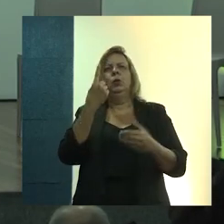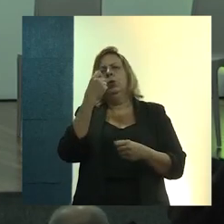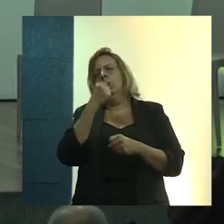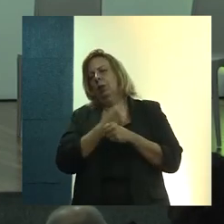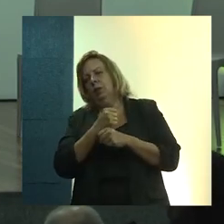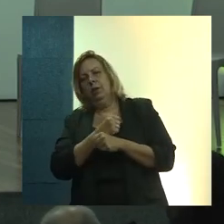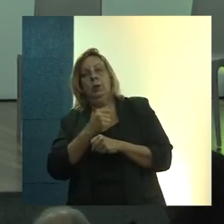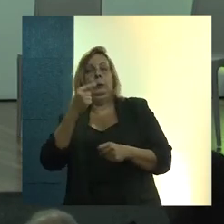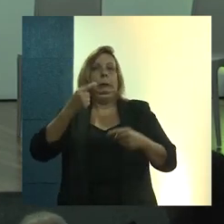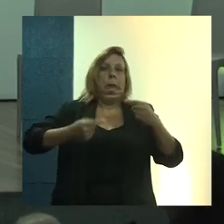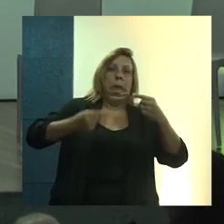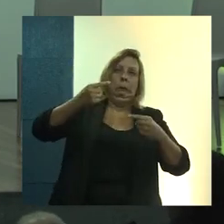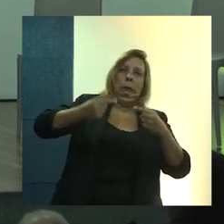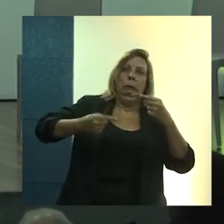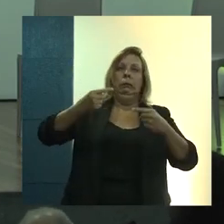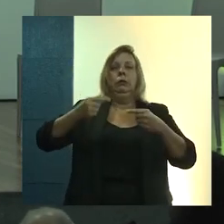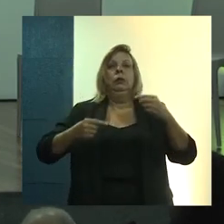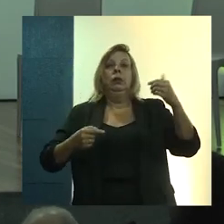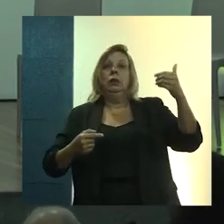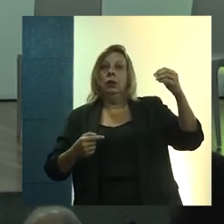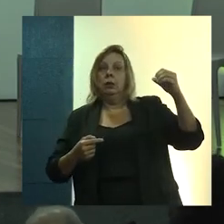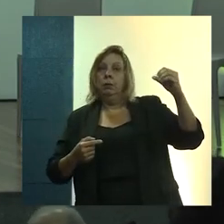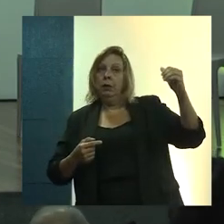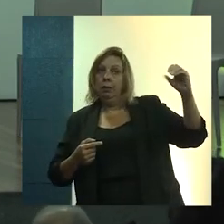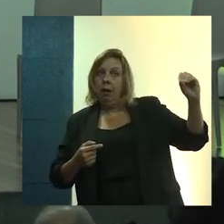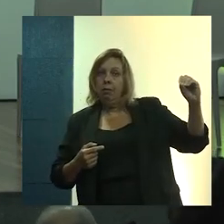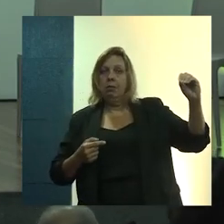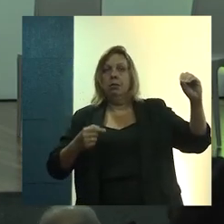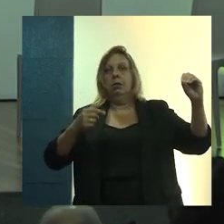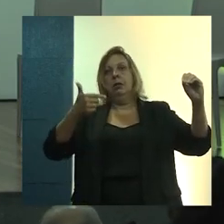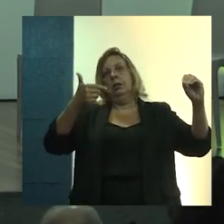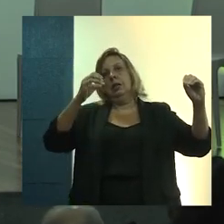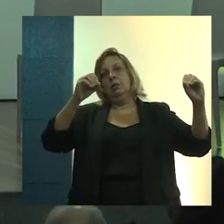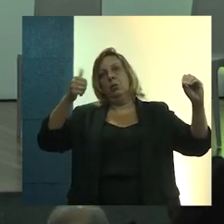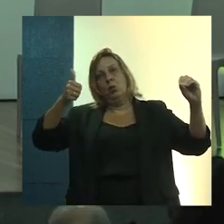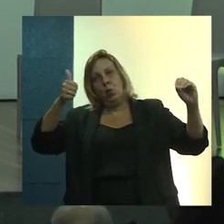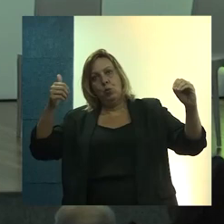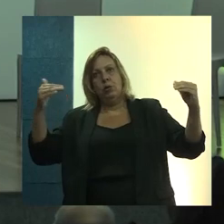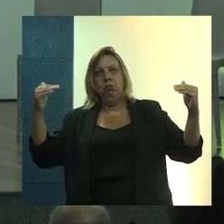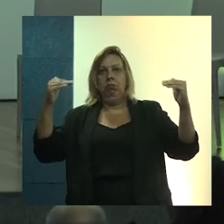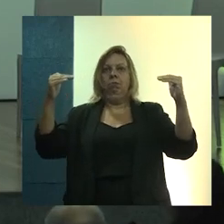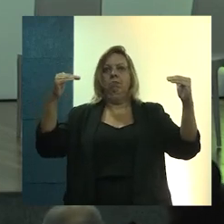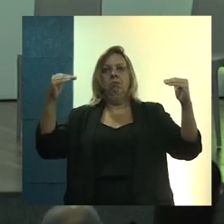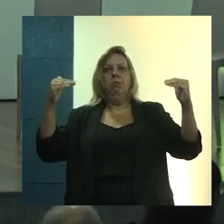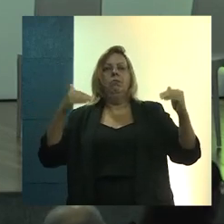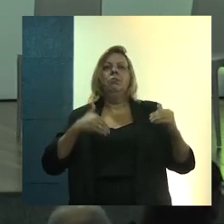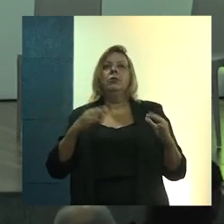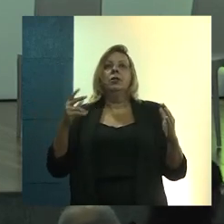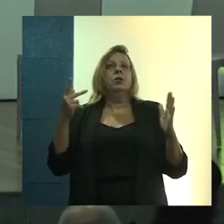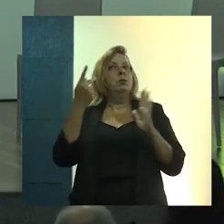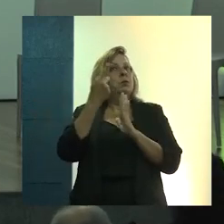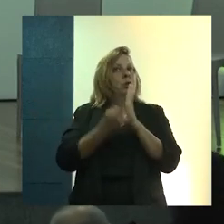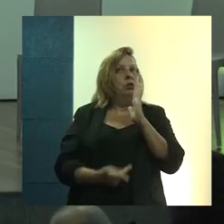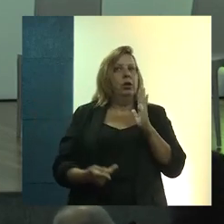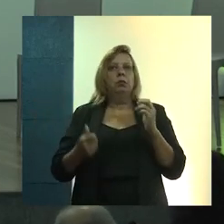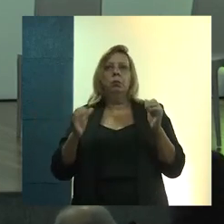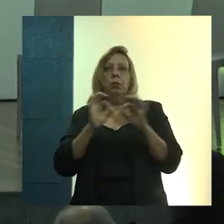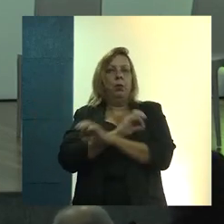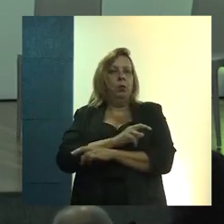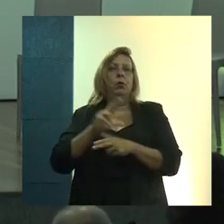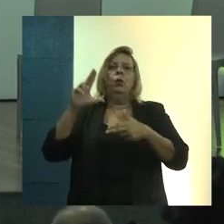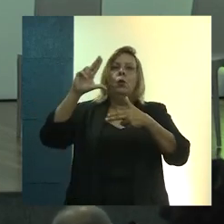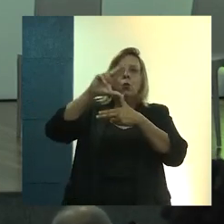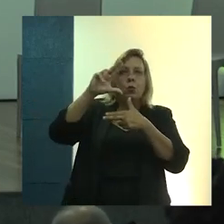ano discutindo isso, entre 2010 e 2011. O projeto estava pronto, nós da UFB achamos que